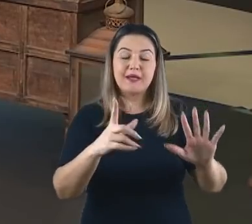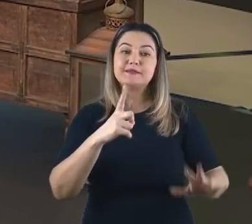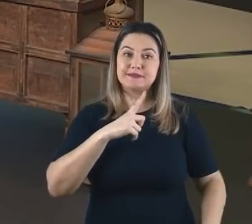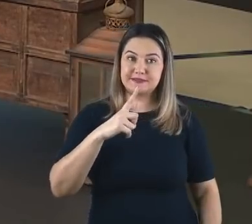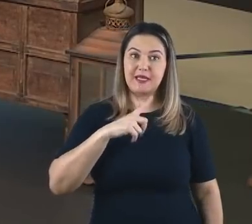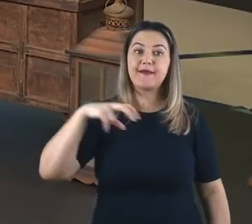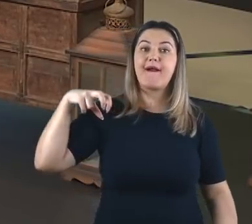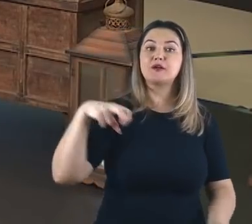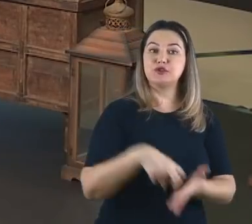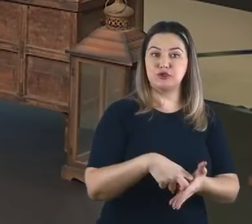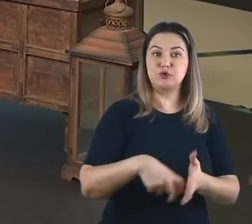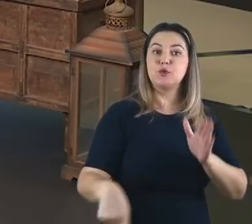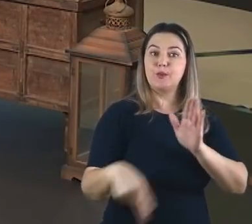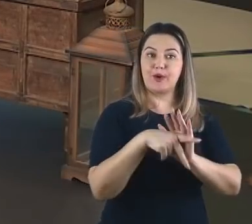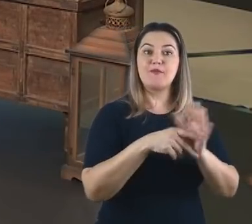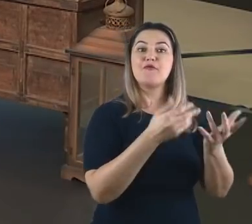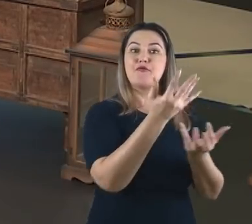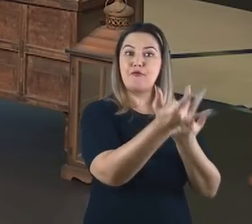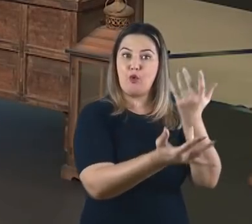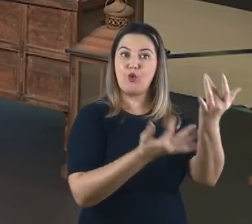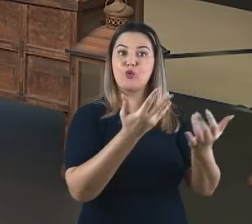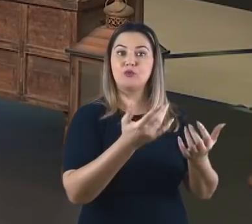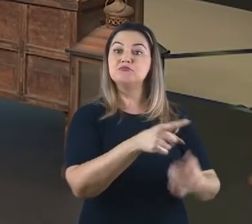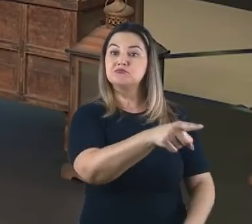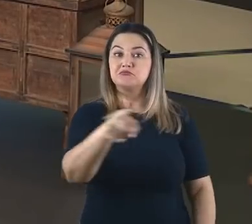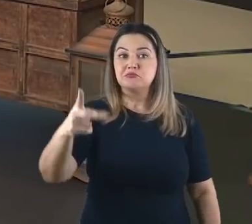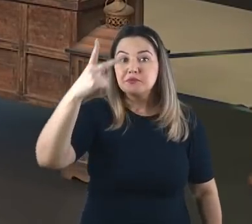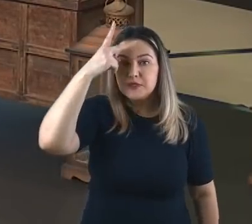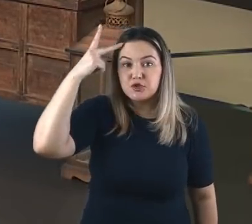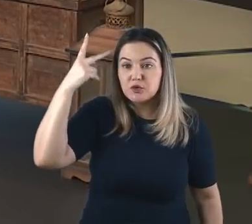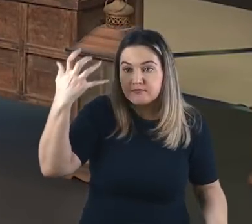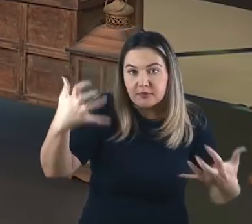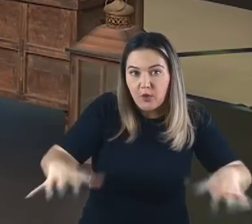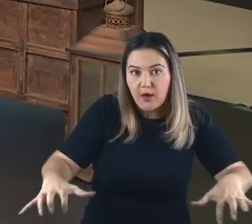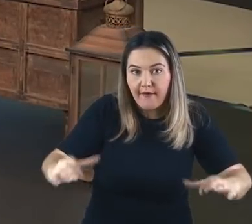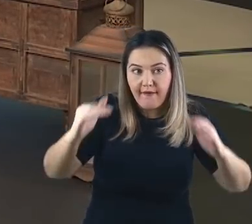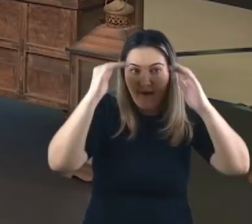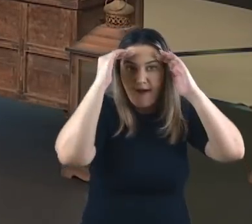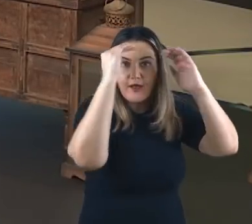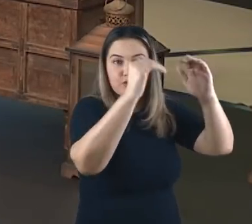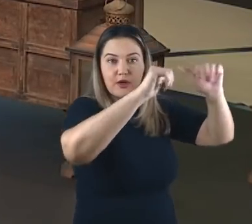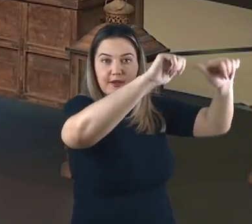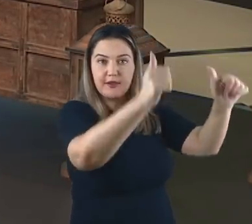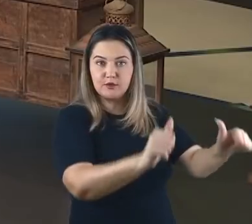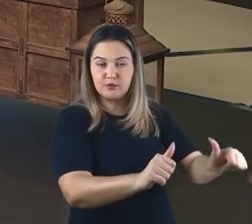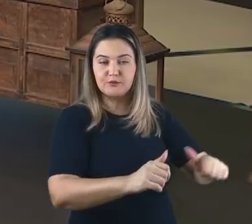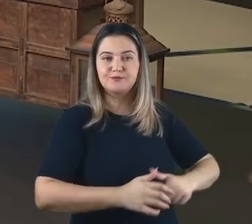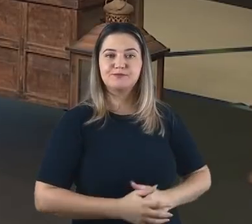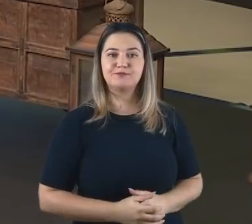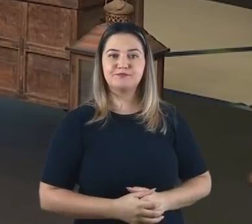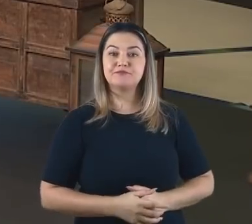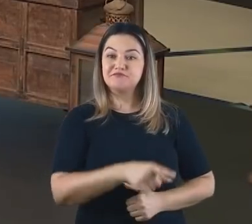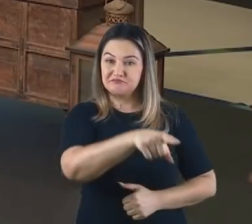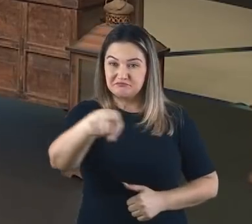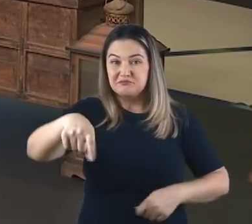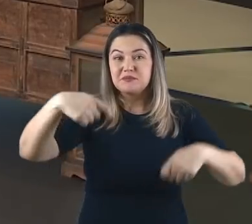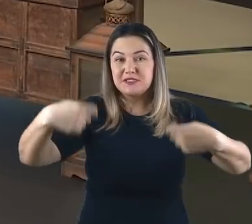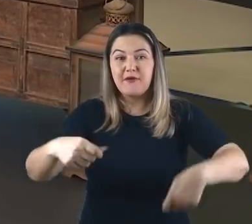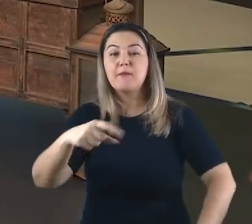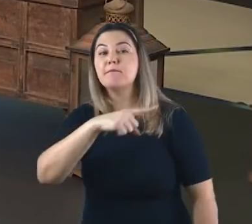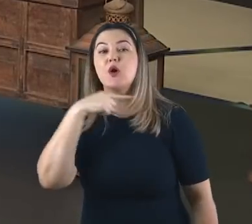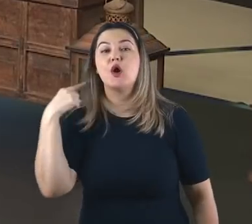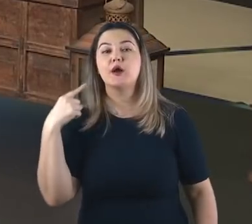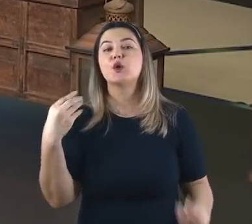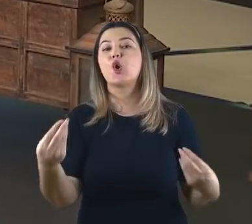especialmente em situações que as pessoas negassem adorar um Deus específico e elas deveriam ser queimadas